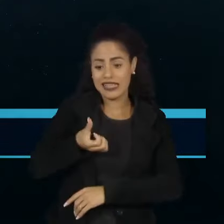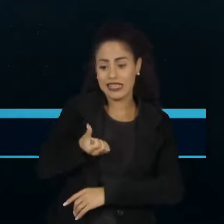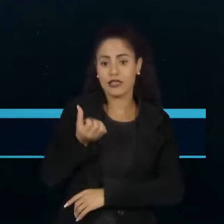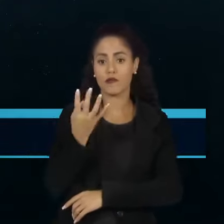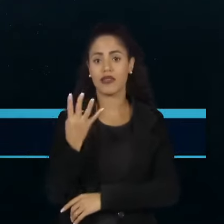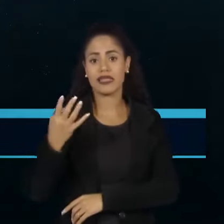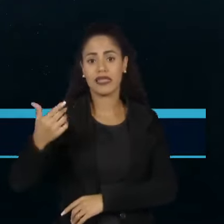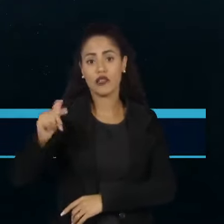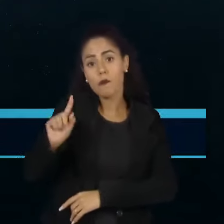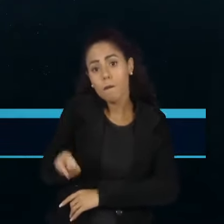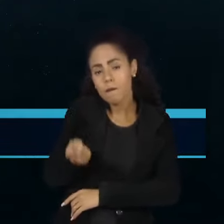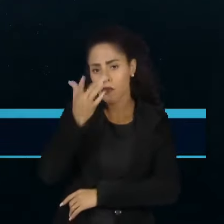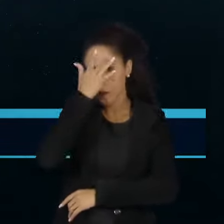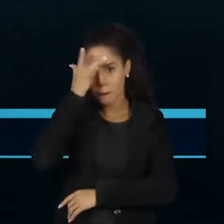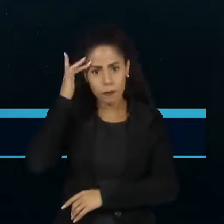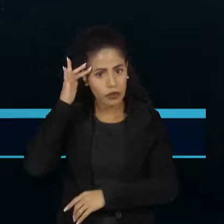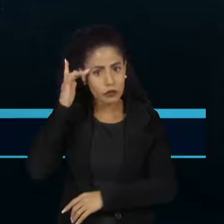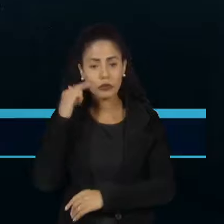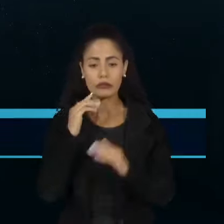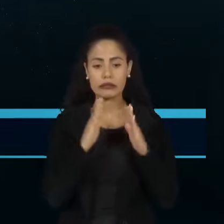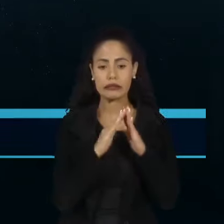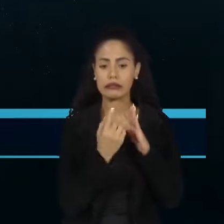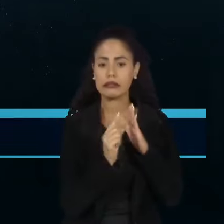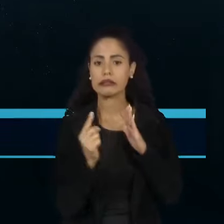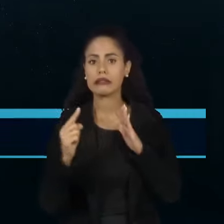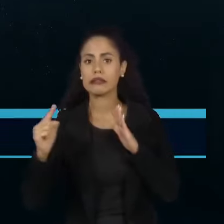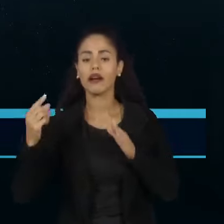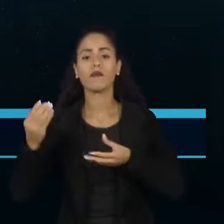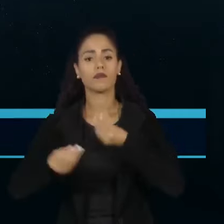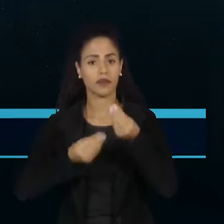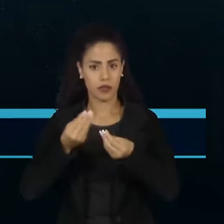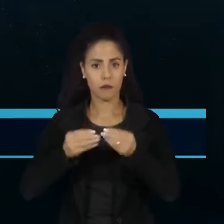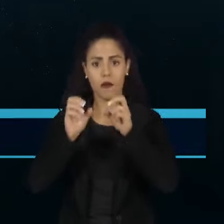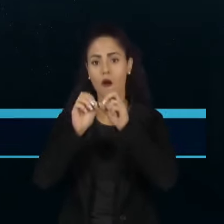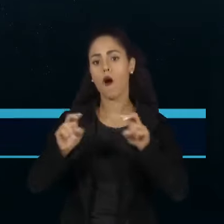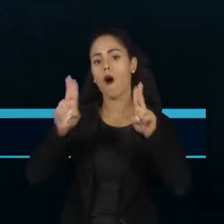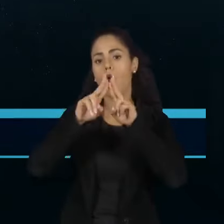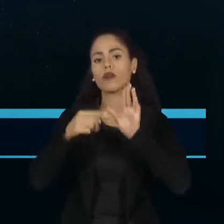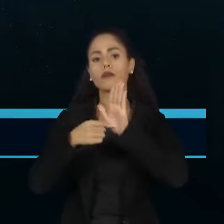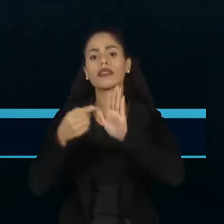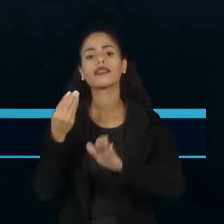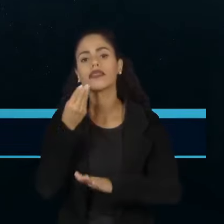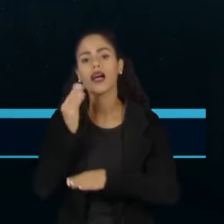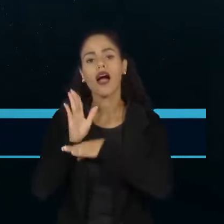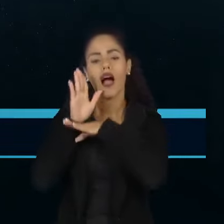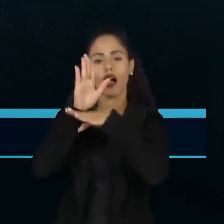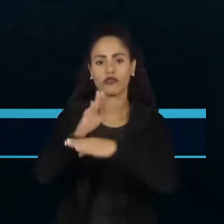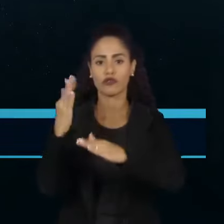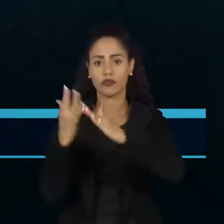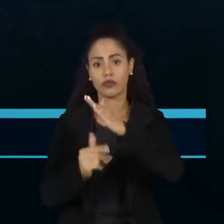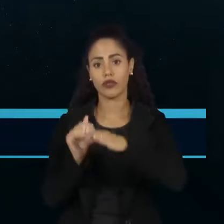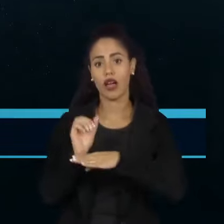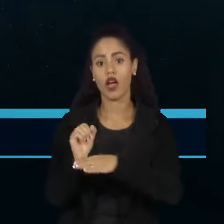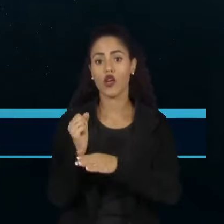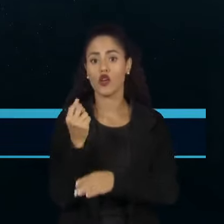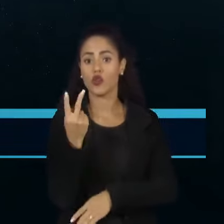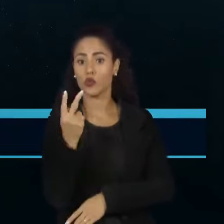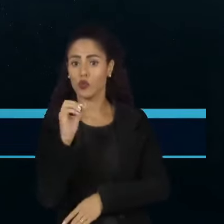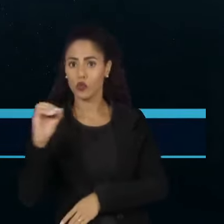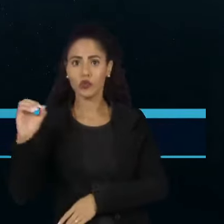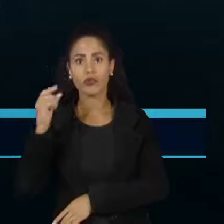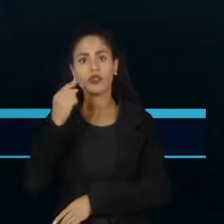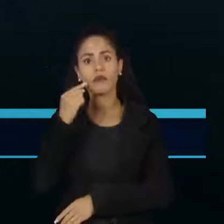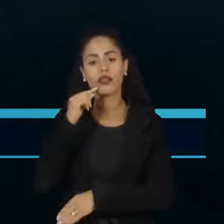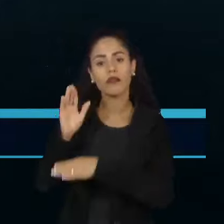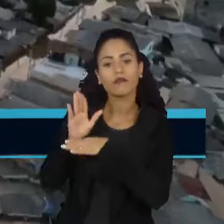647 mil pessoas estão desabrigadas. A Agência da ONU para Refugiados enviou mais de 200 casas pré-fabricadas